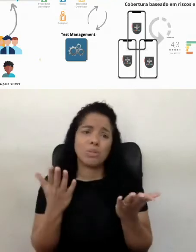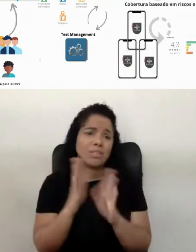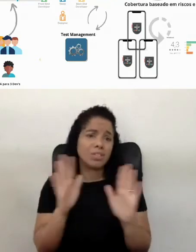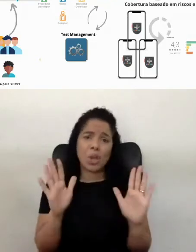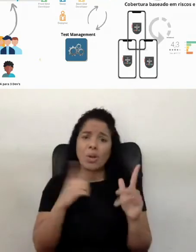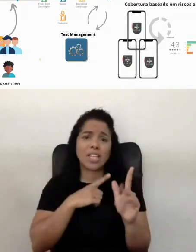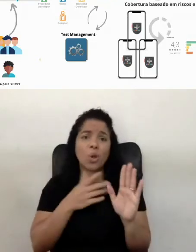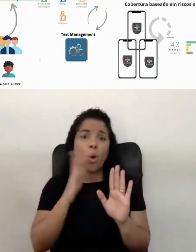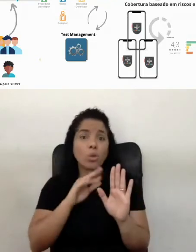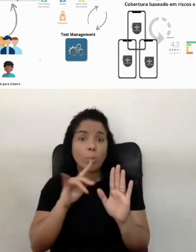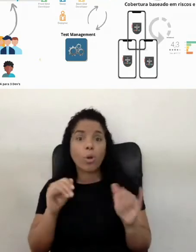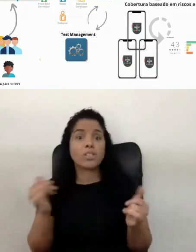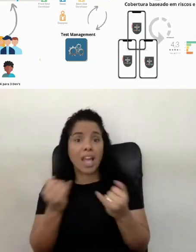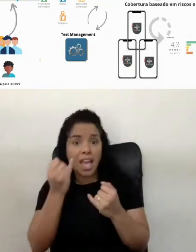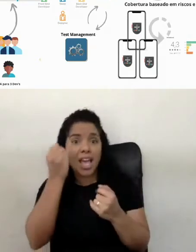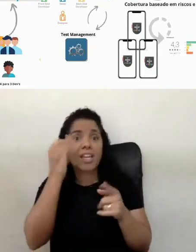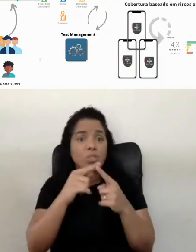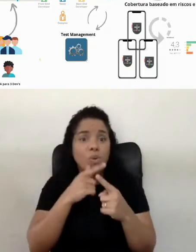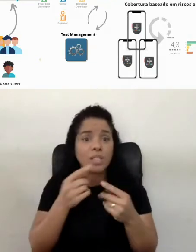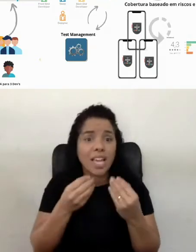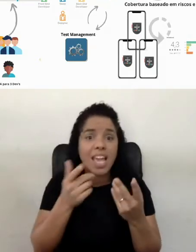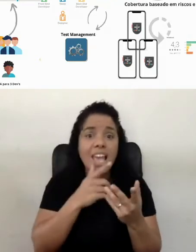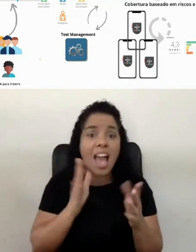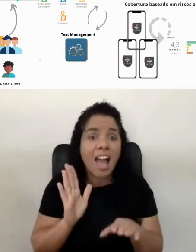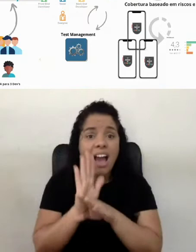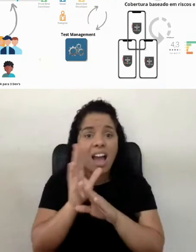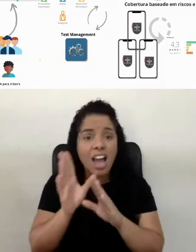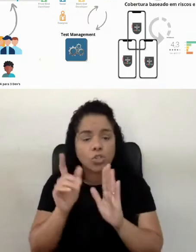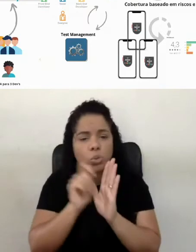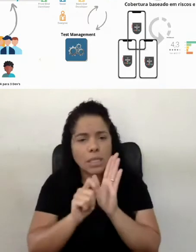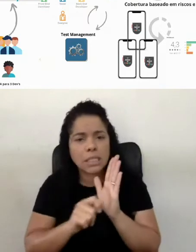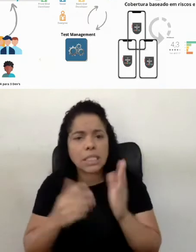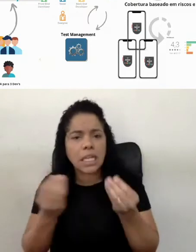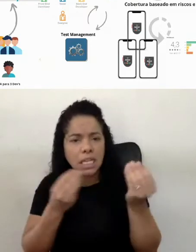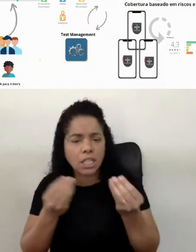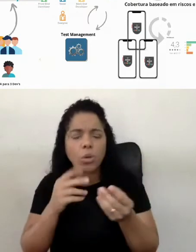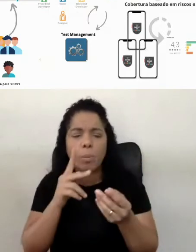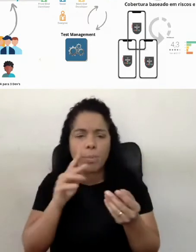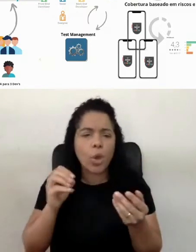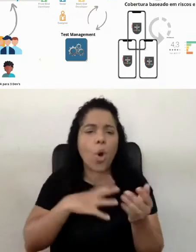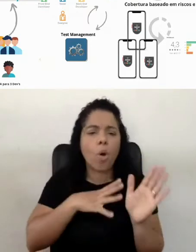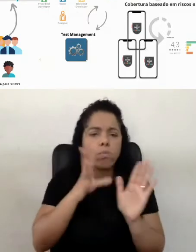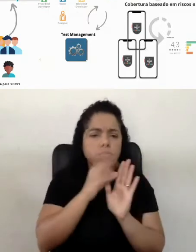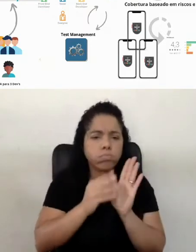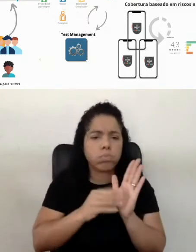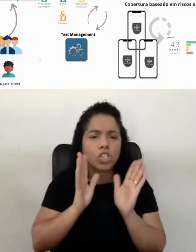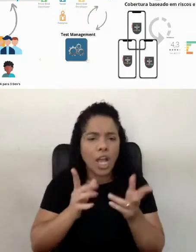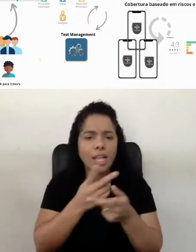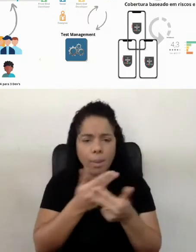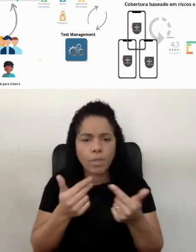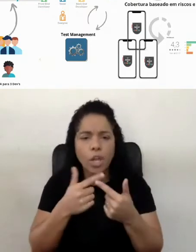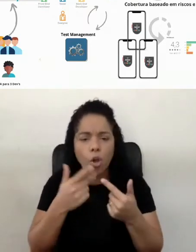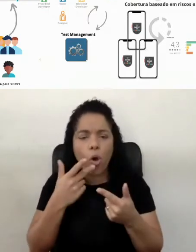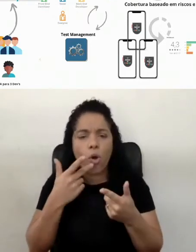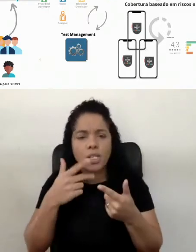enobrece, né? Que ajuda bastante até a escrita do DO ali, acho que tem bastante conteúdo já disso, vocês podem buscar para